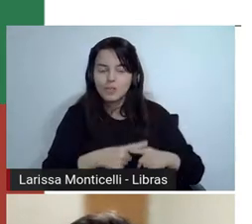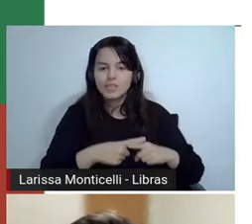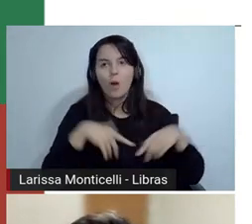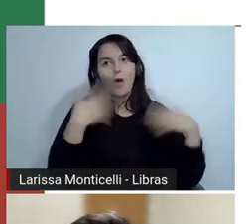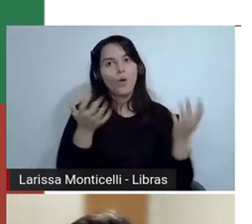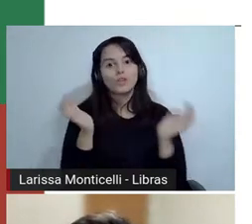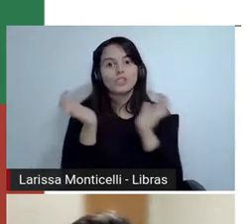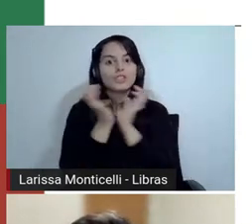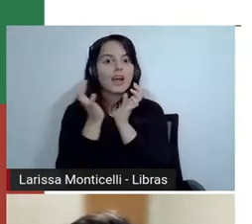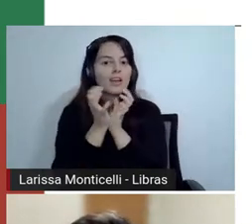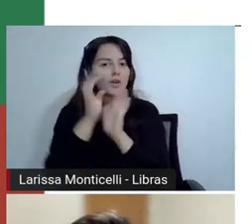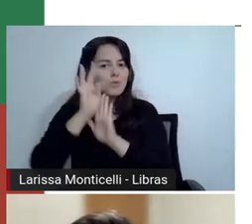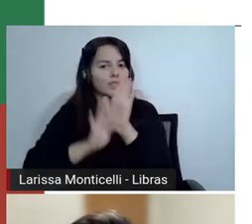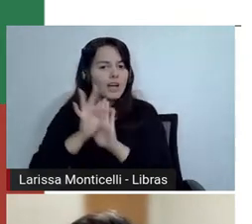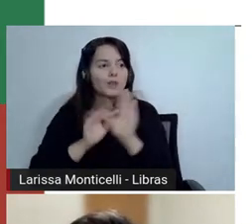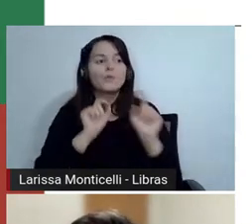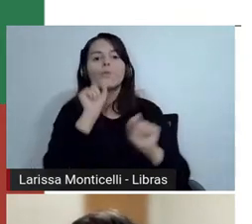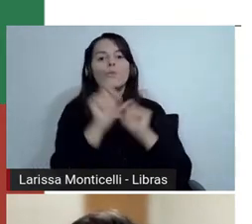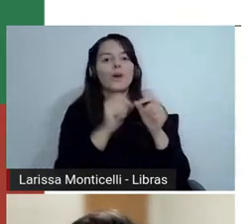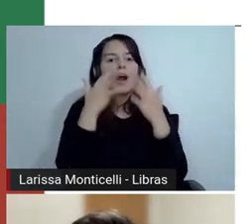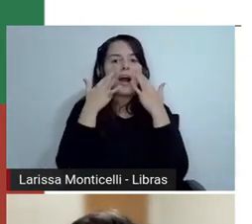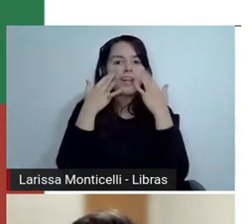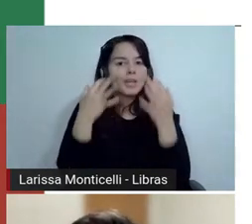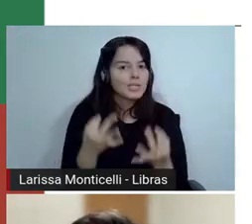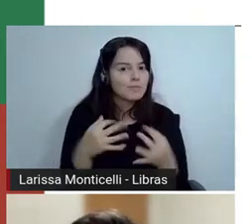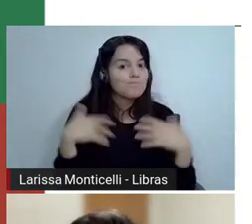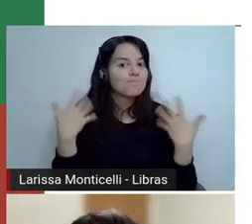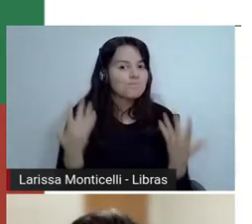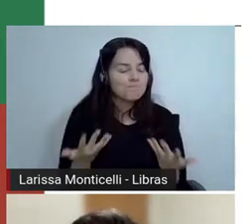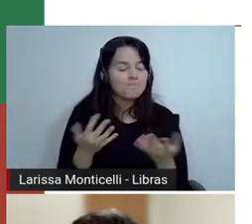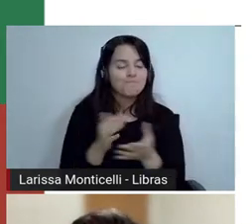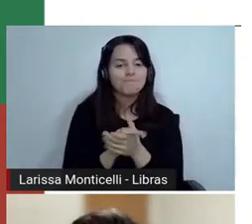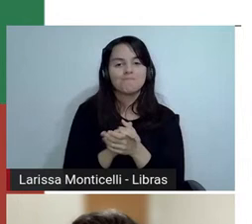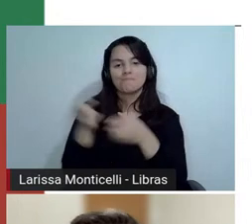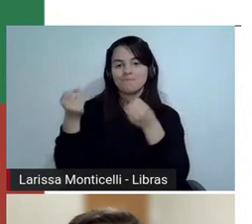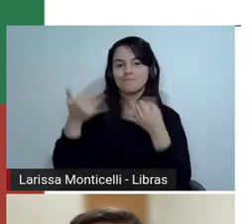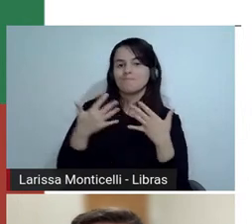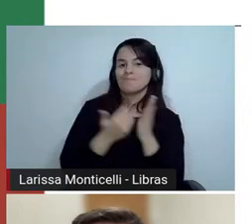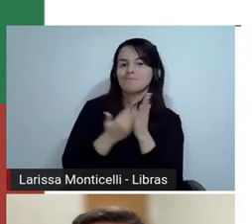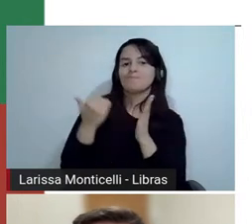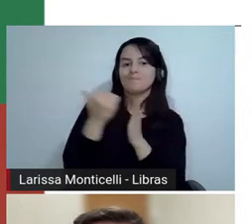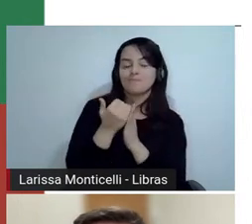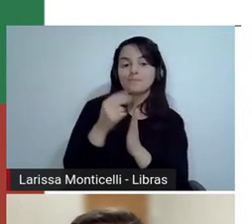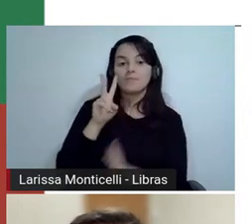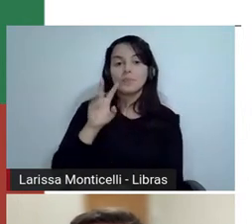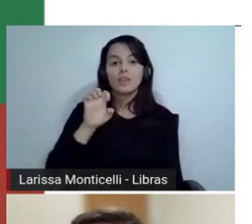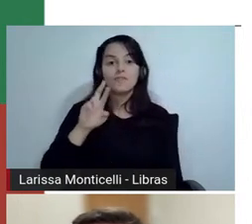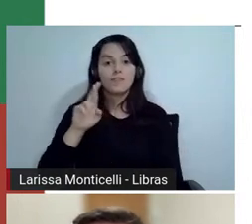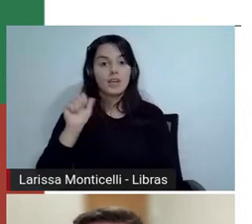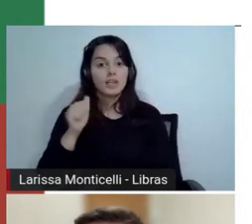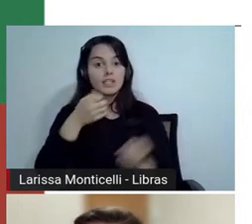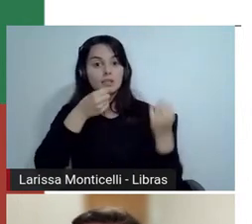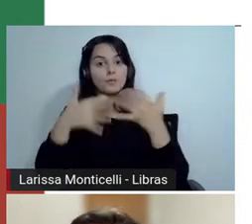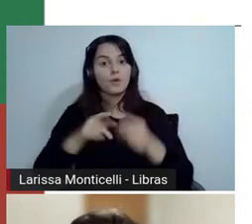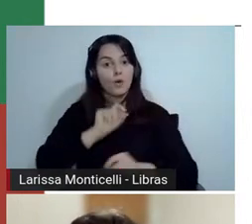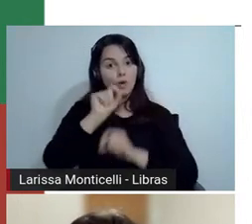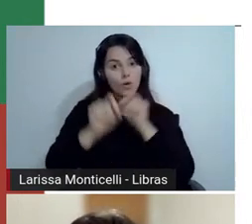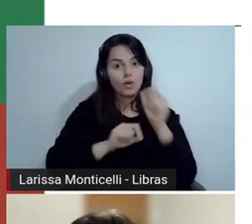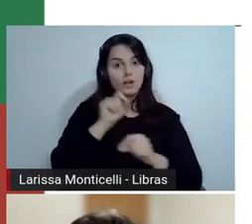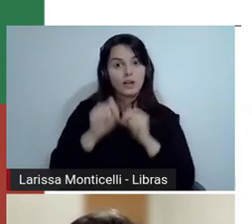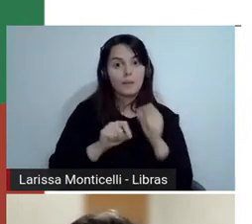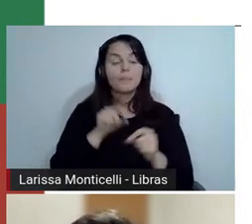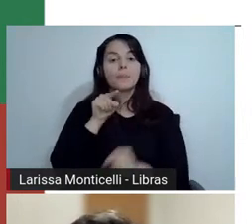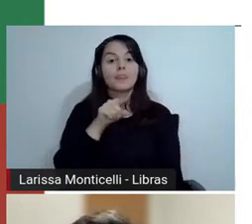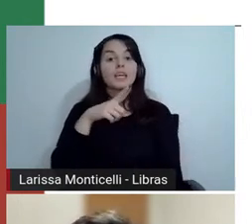professora Vera Mendes diz que está com o projeto Repórter por um dia e os alunos estão amando.